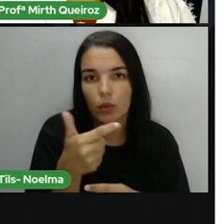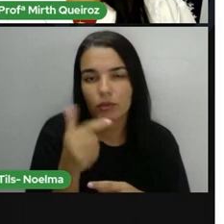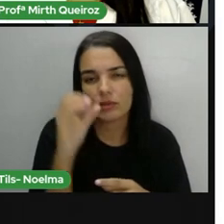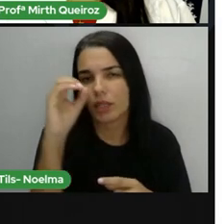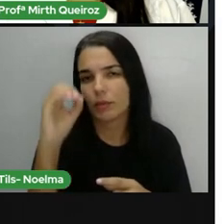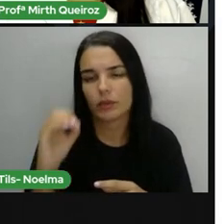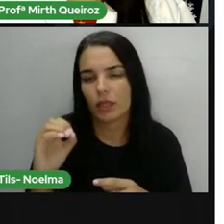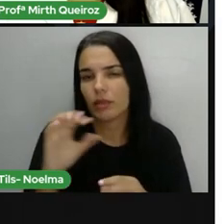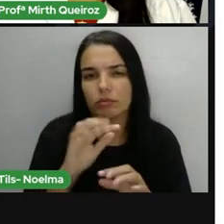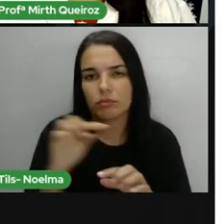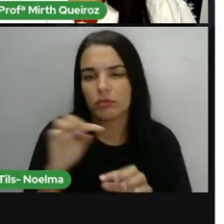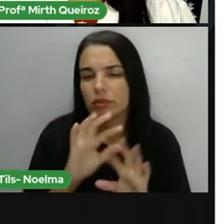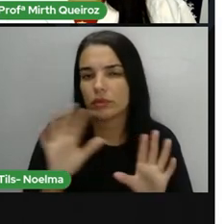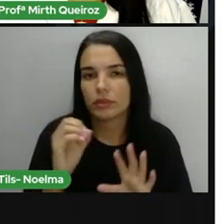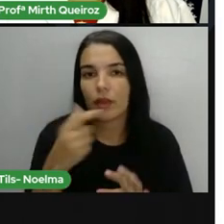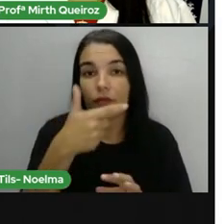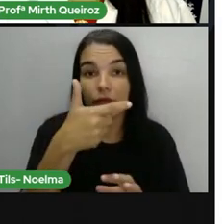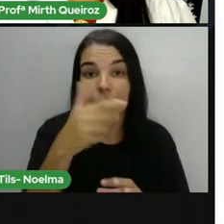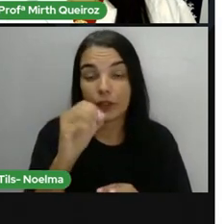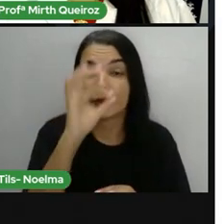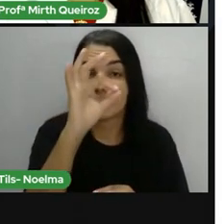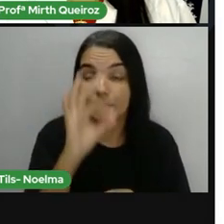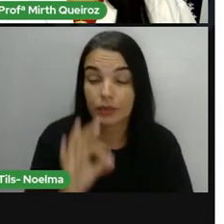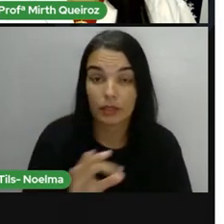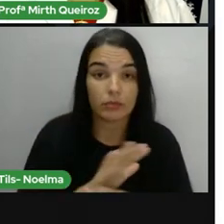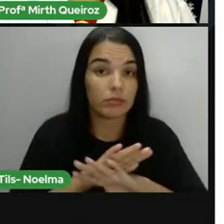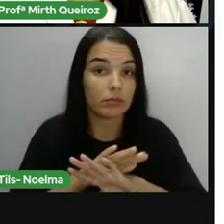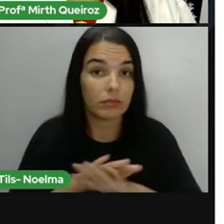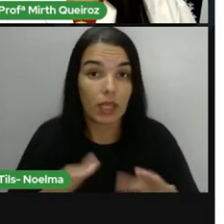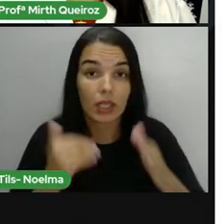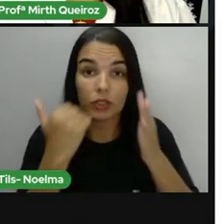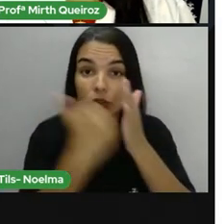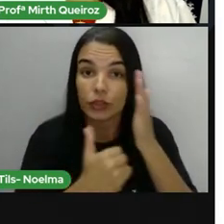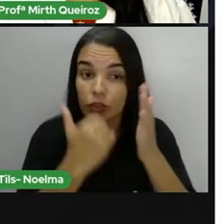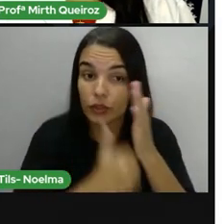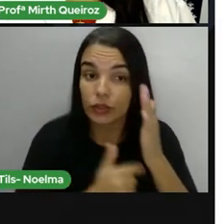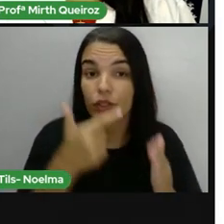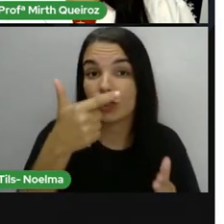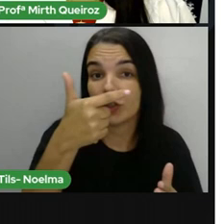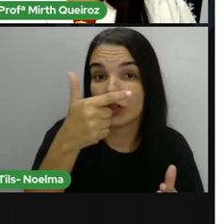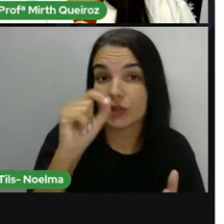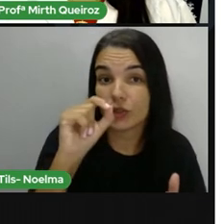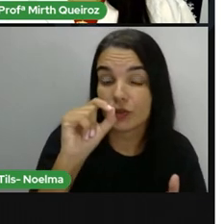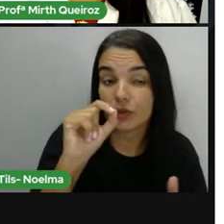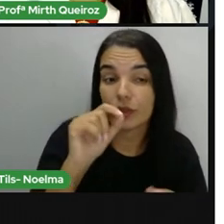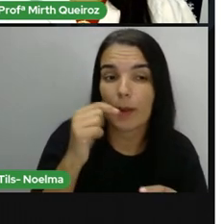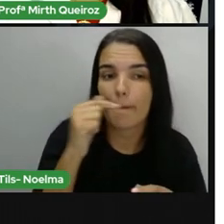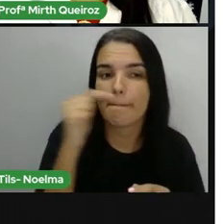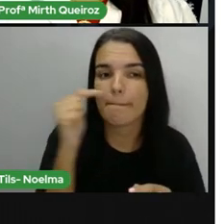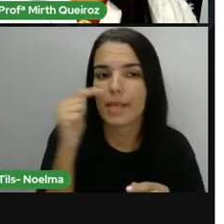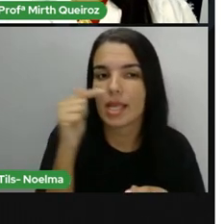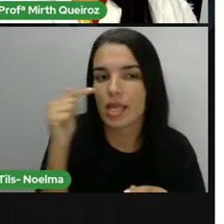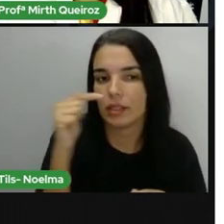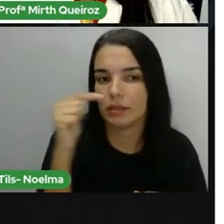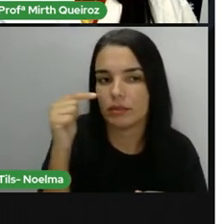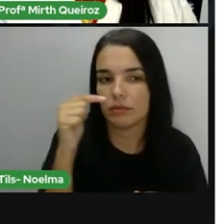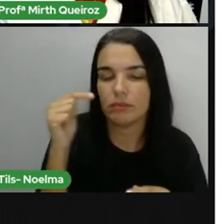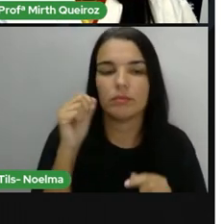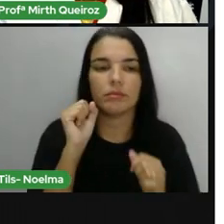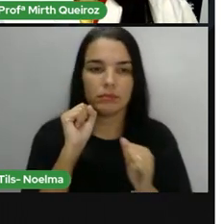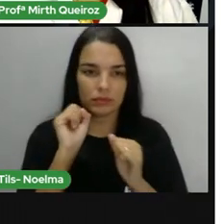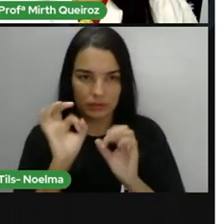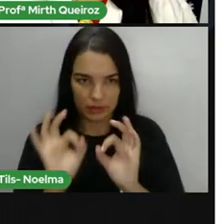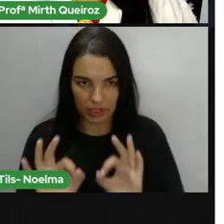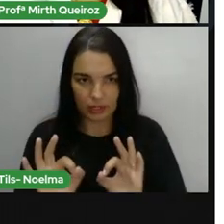menos 0, 0. 20%. A diferença. A diferença é a continha de quê, gente? Subtração. A continha de